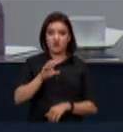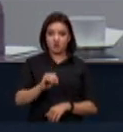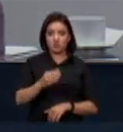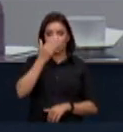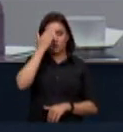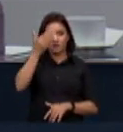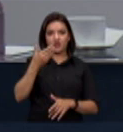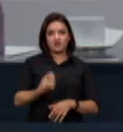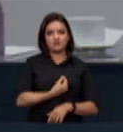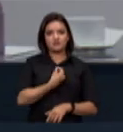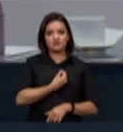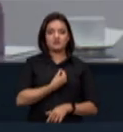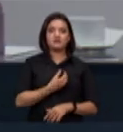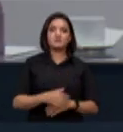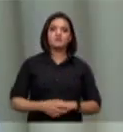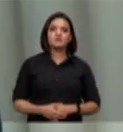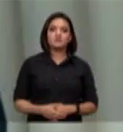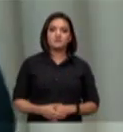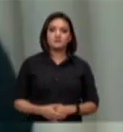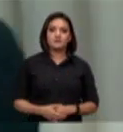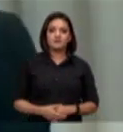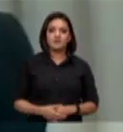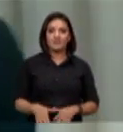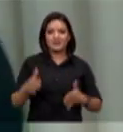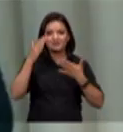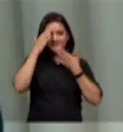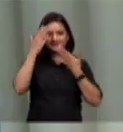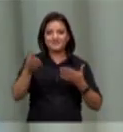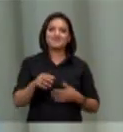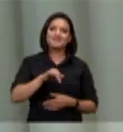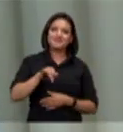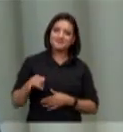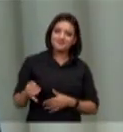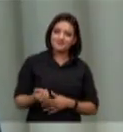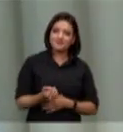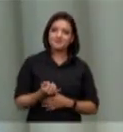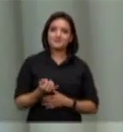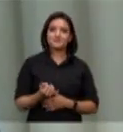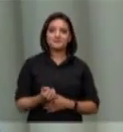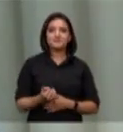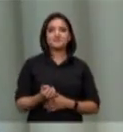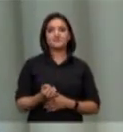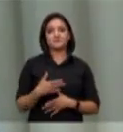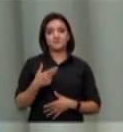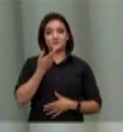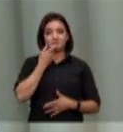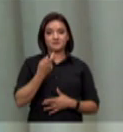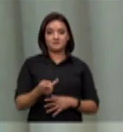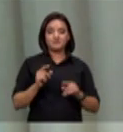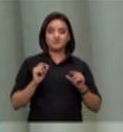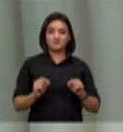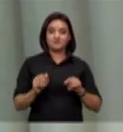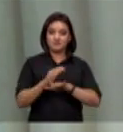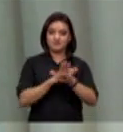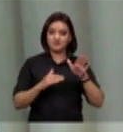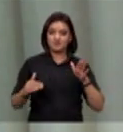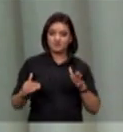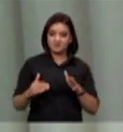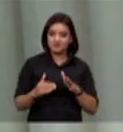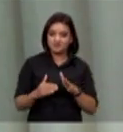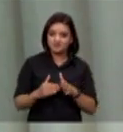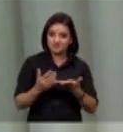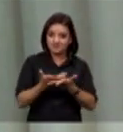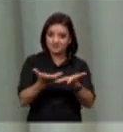palavra muito obrigado pela oportunidade ministro Barroso me dirijo a vossa excelência e a toda essa seleta